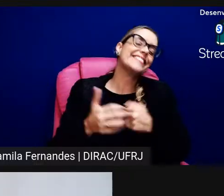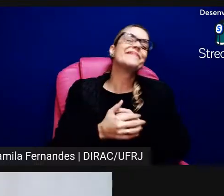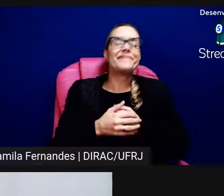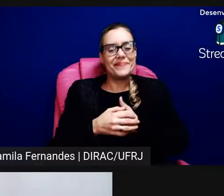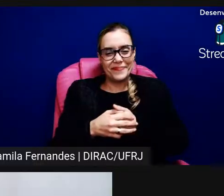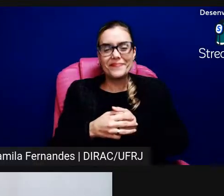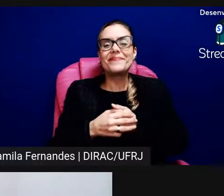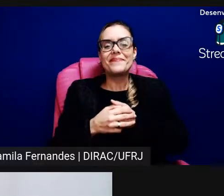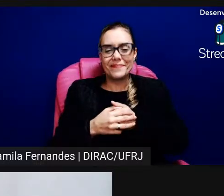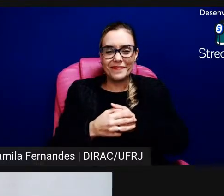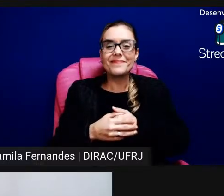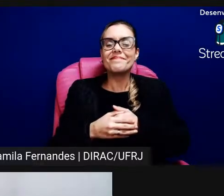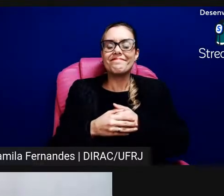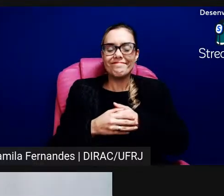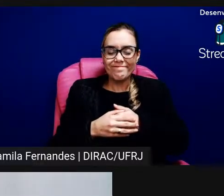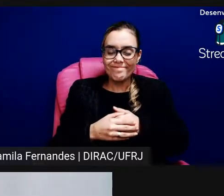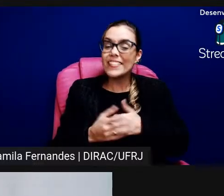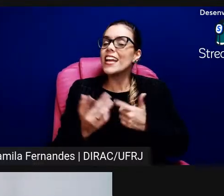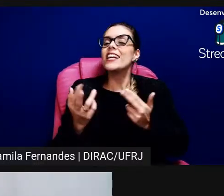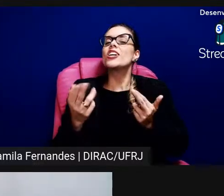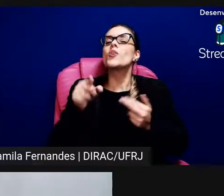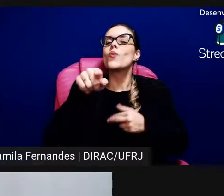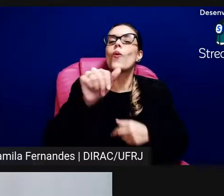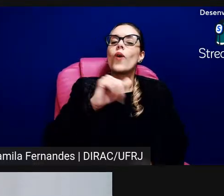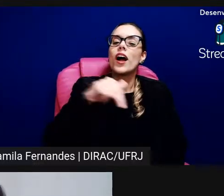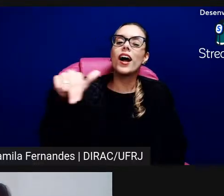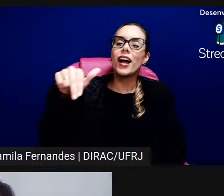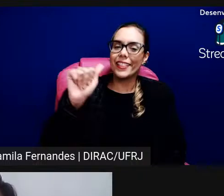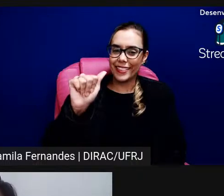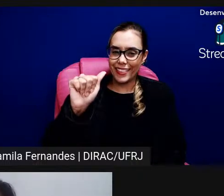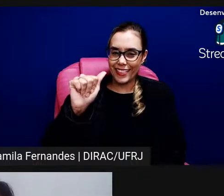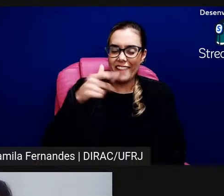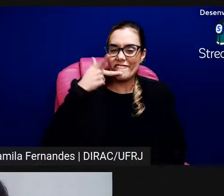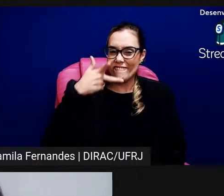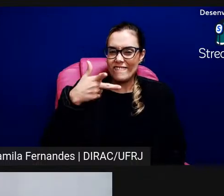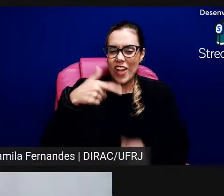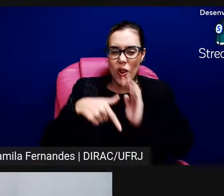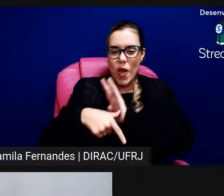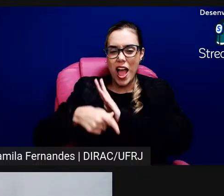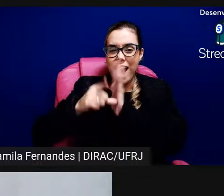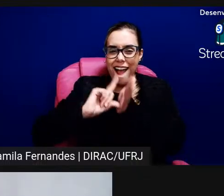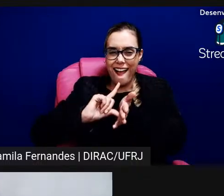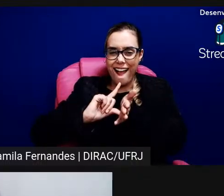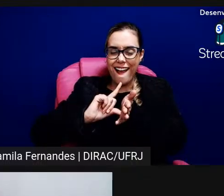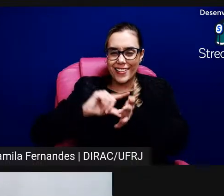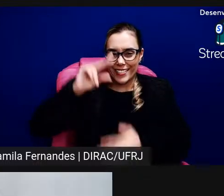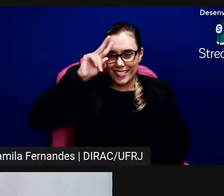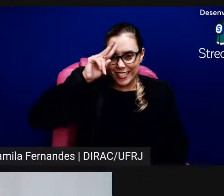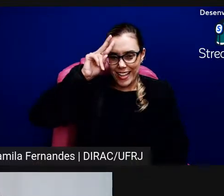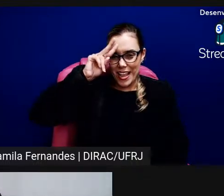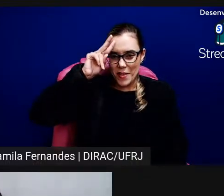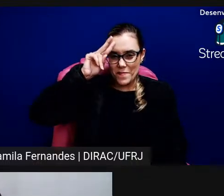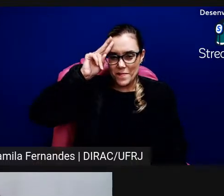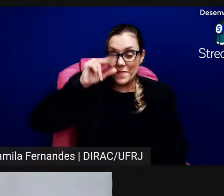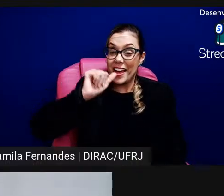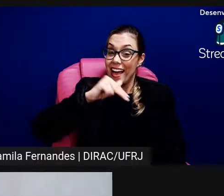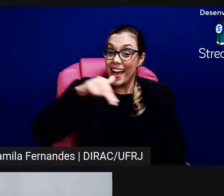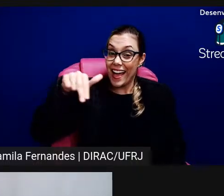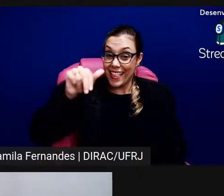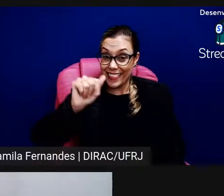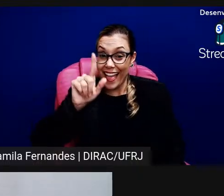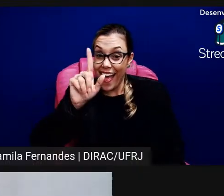mas eu acho que é bem o que a Ana colocou antes né que ela que falaram pra ela que ela era uma orquestradora de